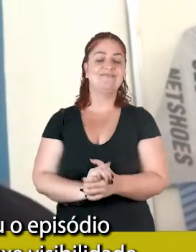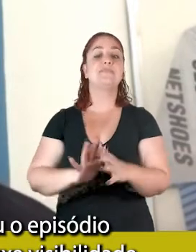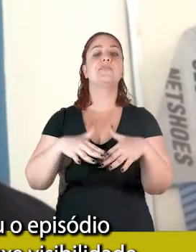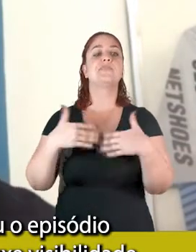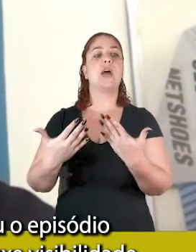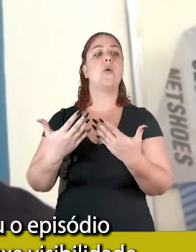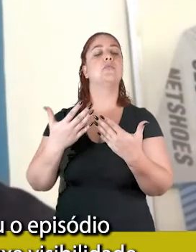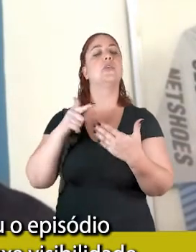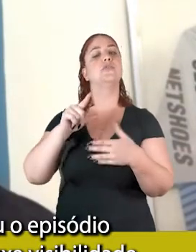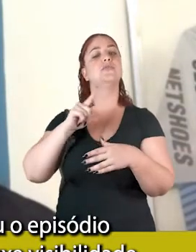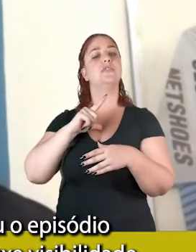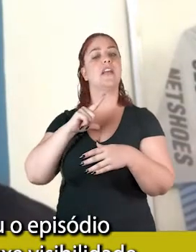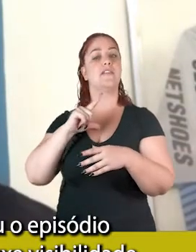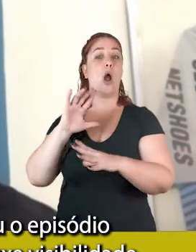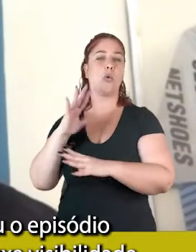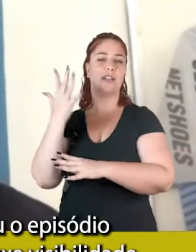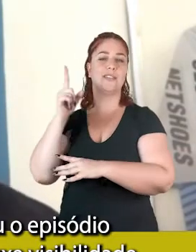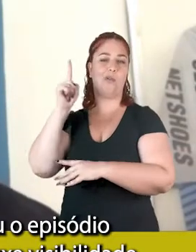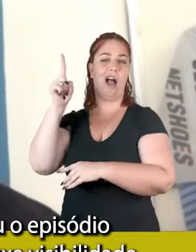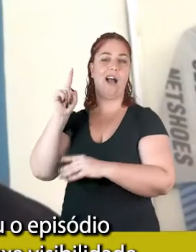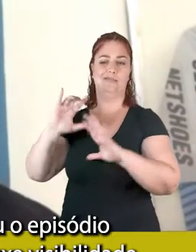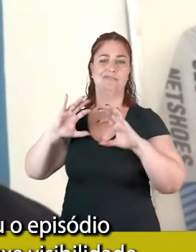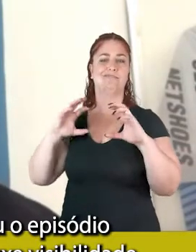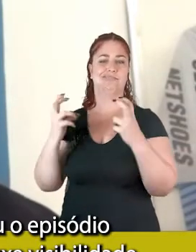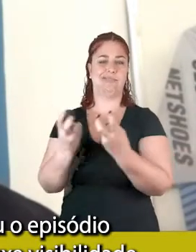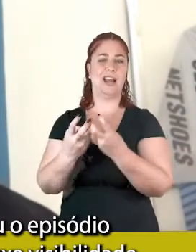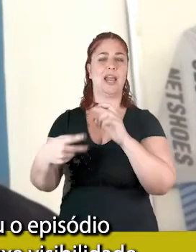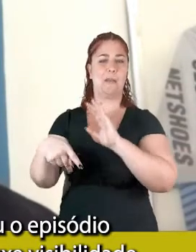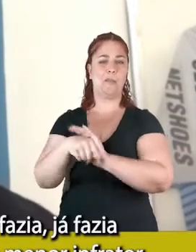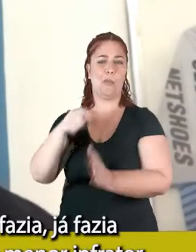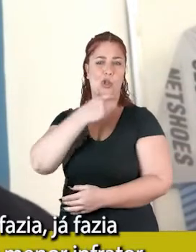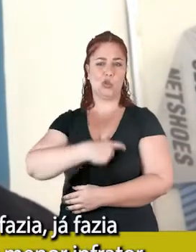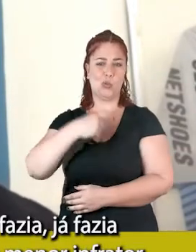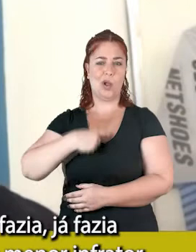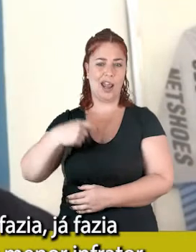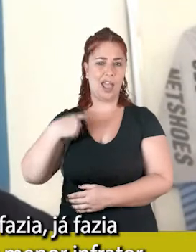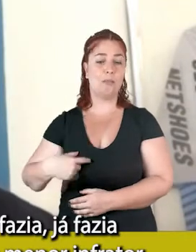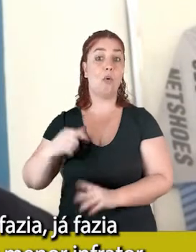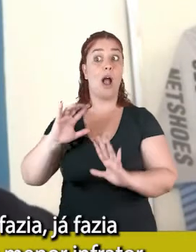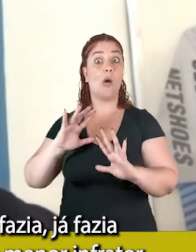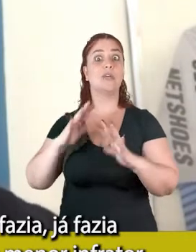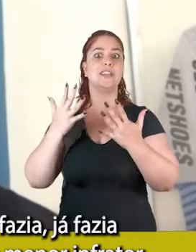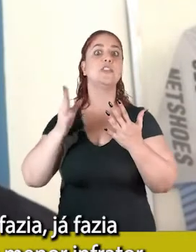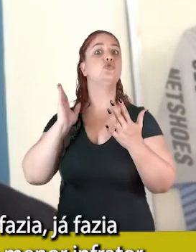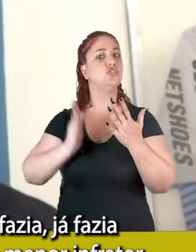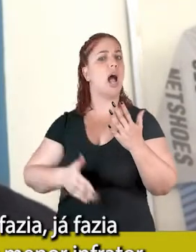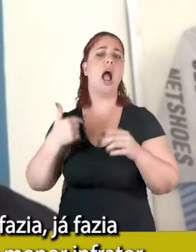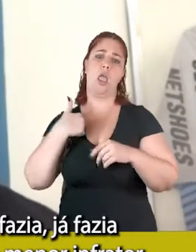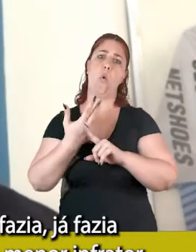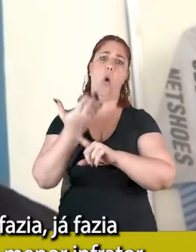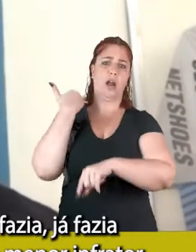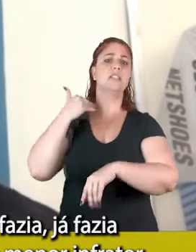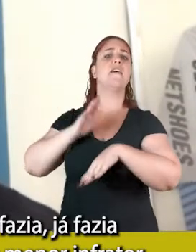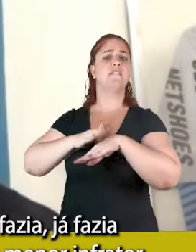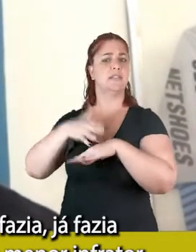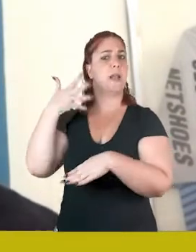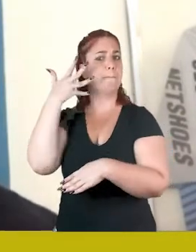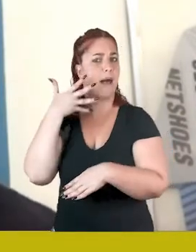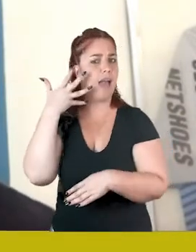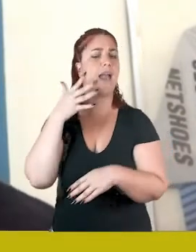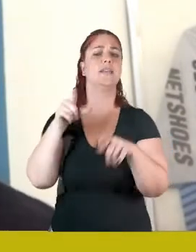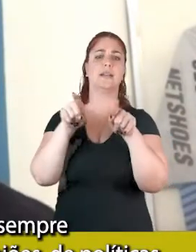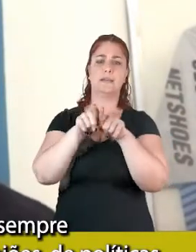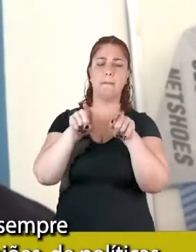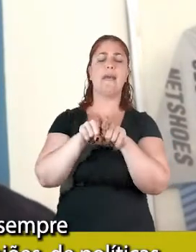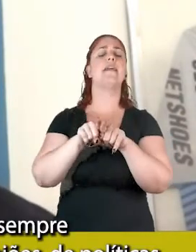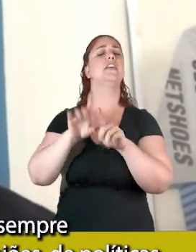quando aconteceu aquele episódio na Arena do Grêmio, só trouxe visibilidade pra uma coisa que eu já fazia, eu já fazia palestras, eu visitava caso menor de fatores,